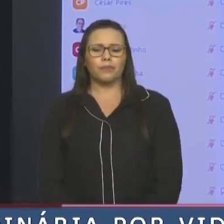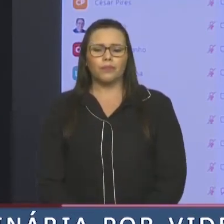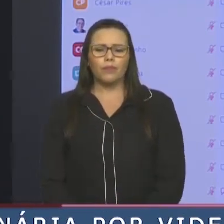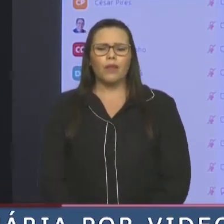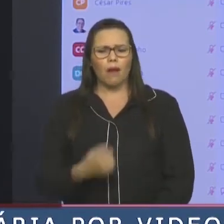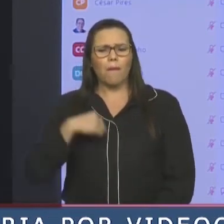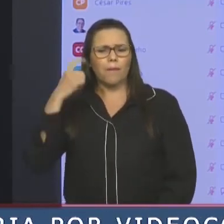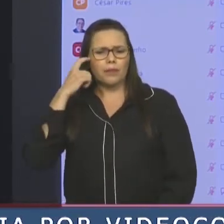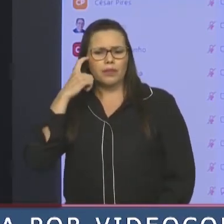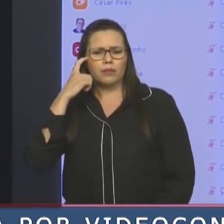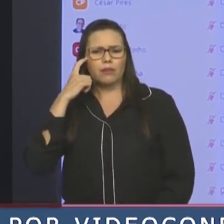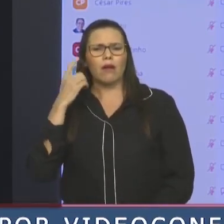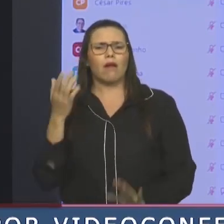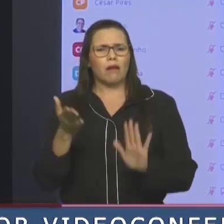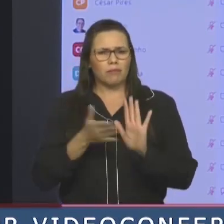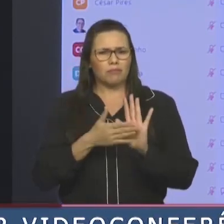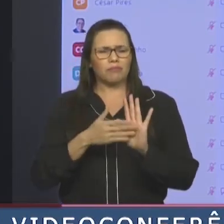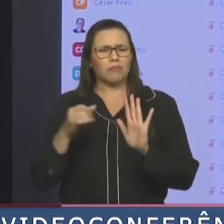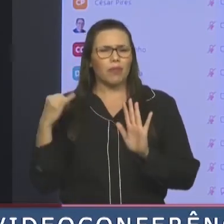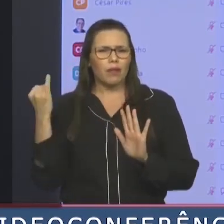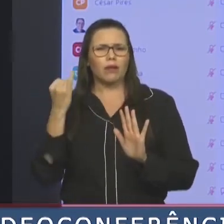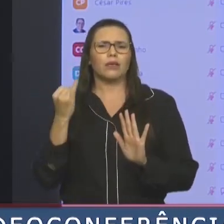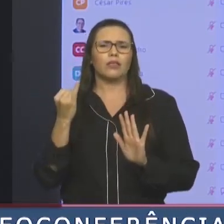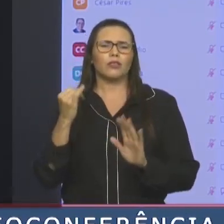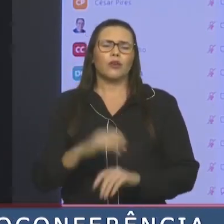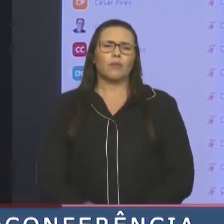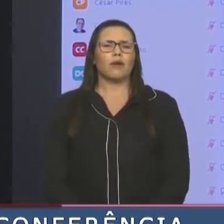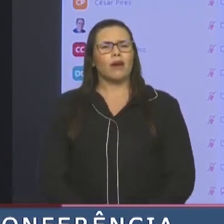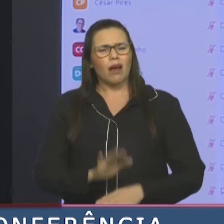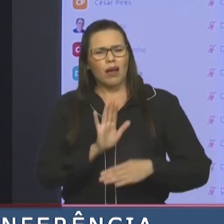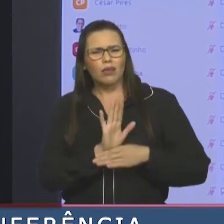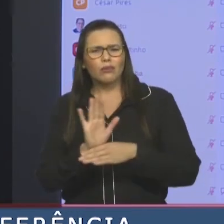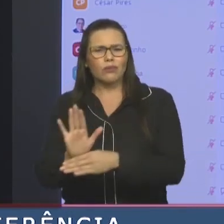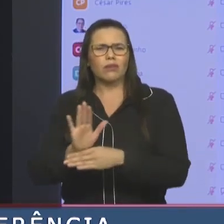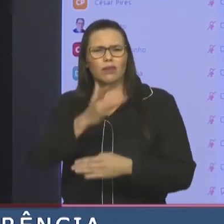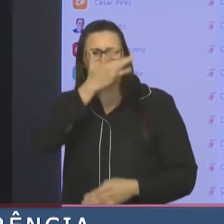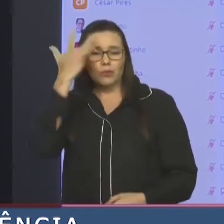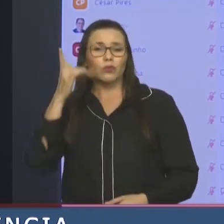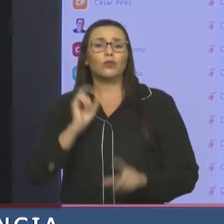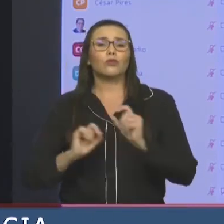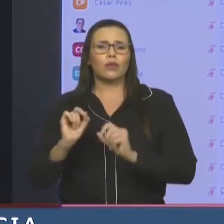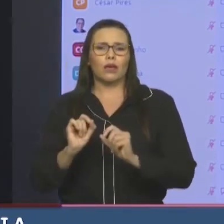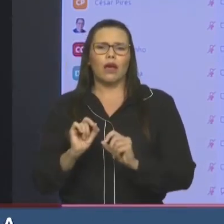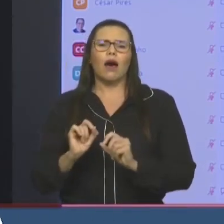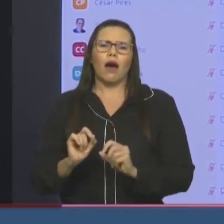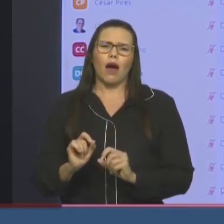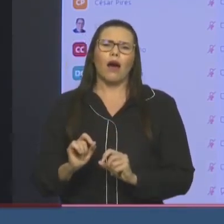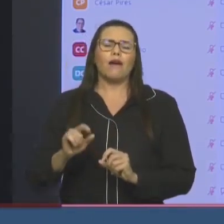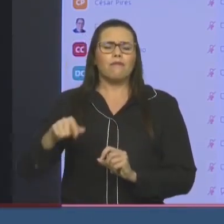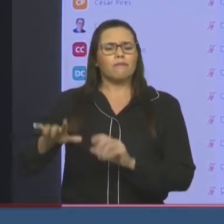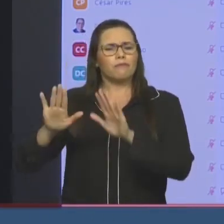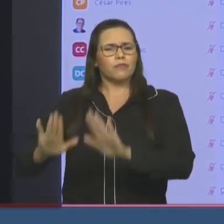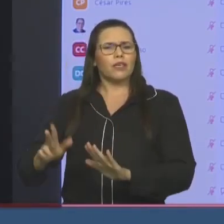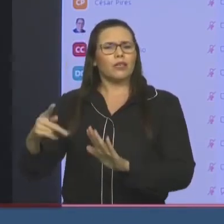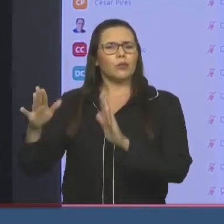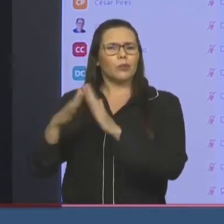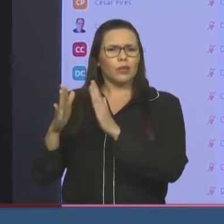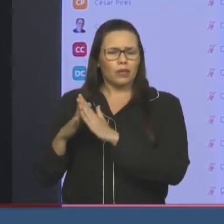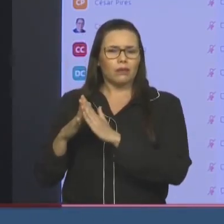do que realmente seu isolamento, se isolarem, para que possam evitar mais ainda o coronavírus aqui no Brasil e no